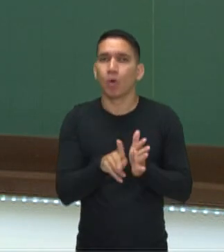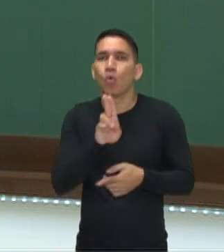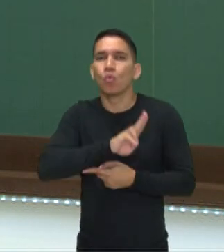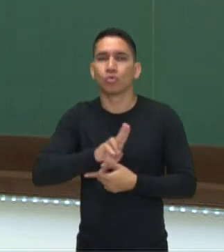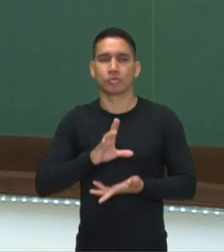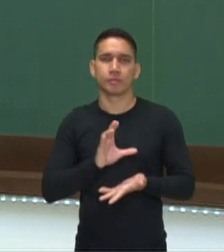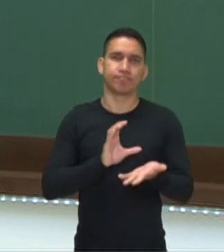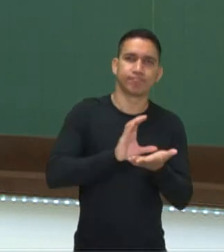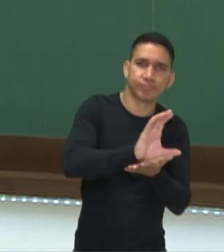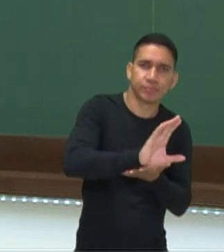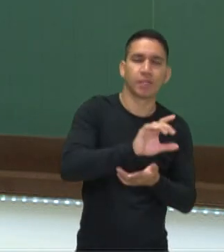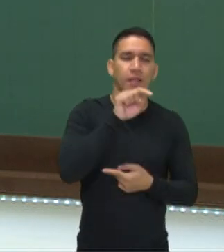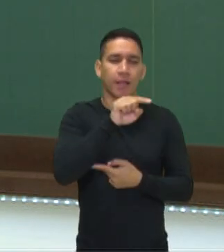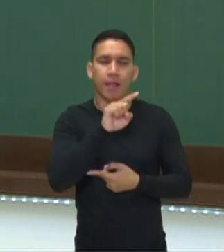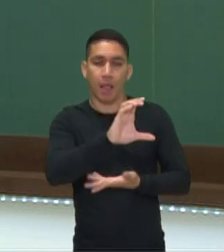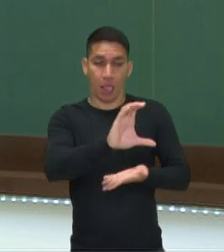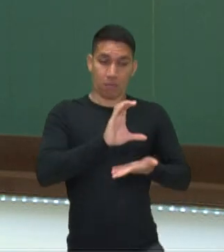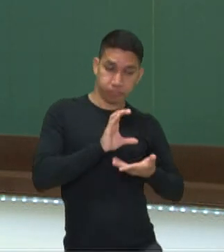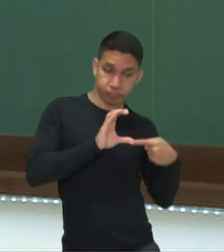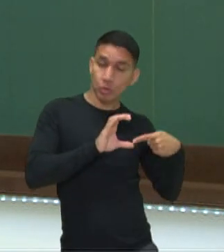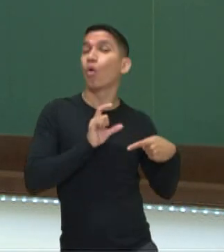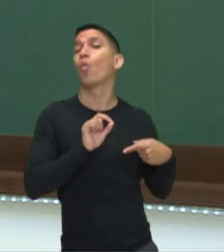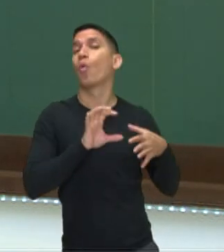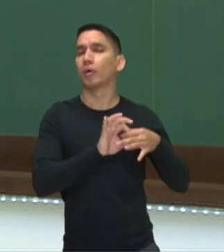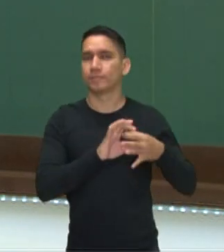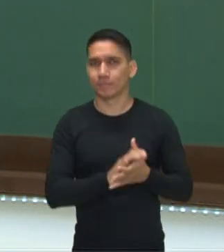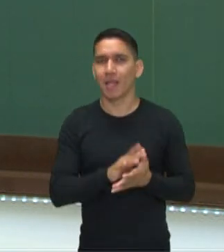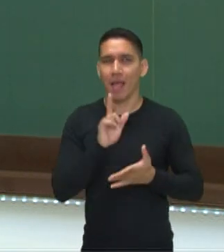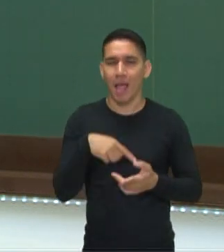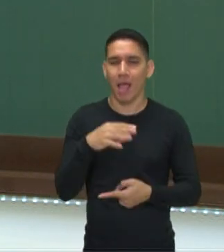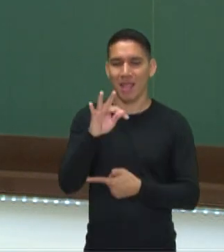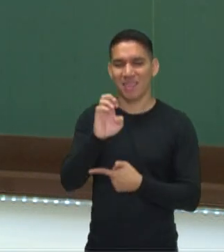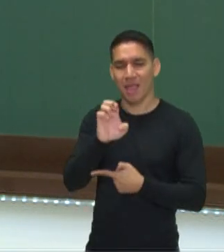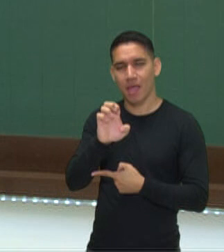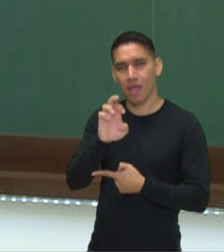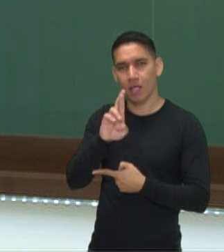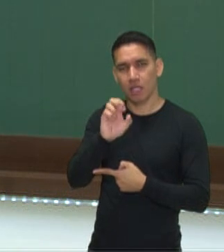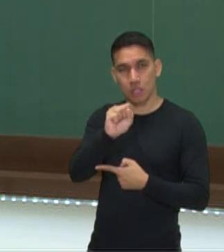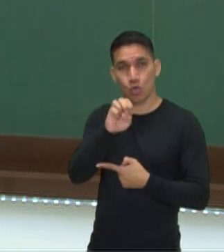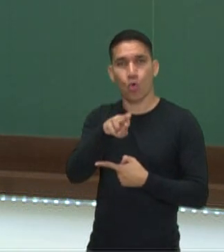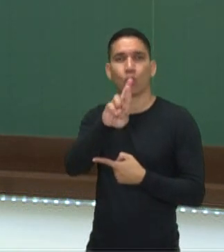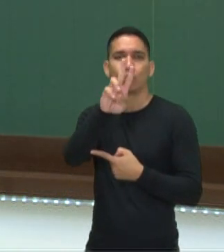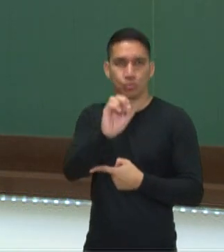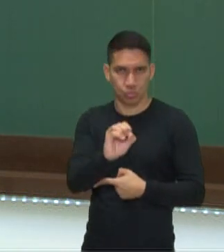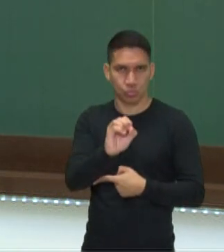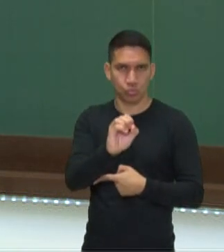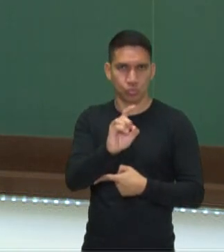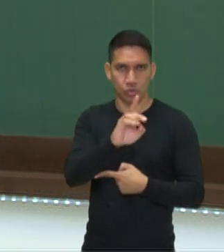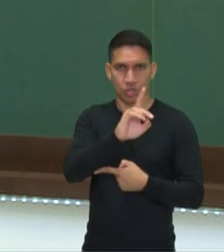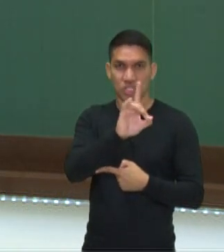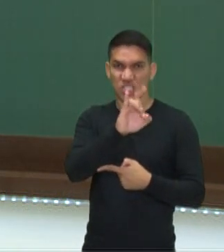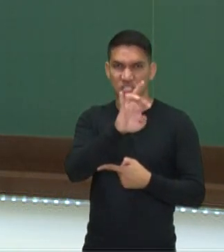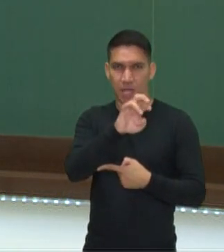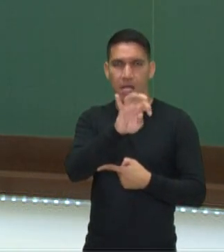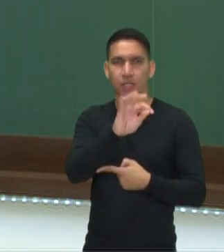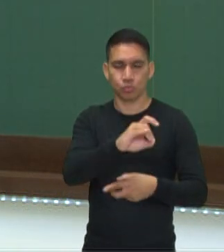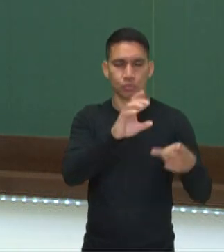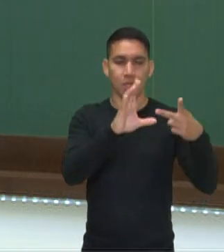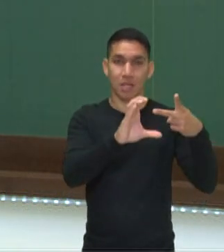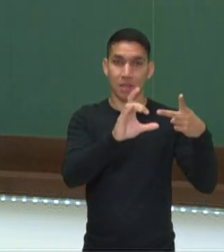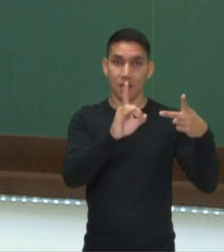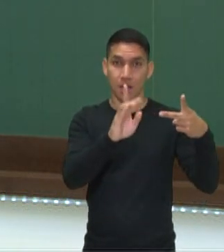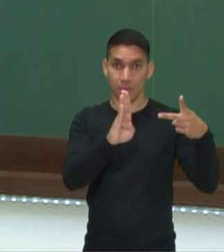ativos nesse sentido são o Tesouro Direto e o CDB. A renda variável depende do